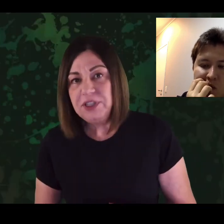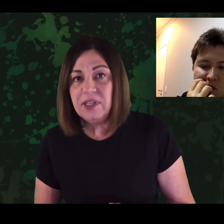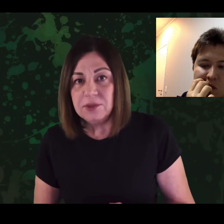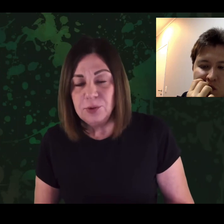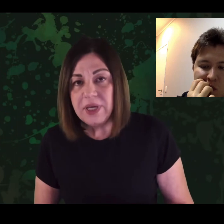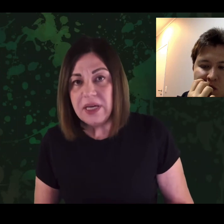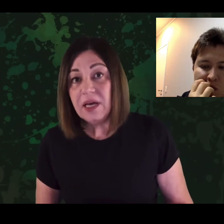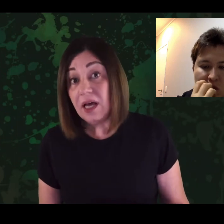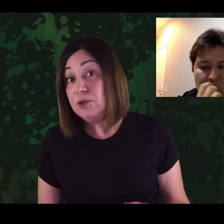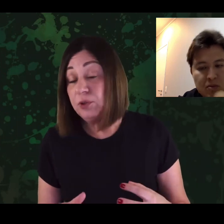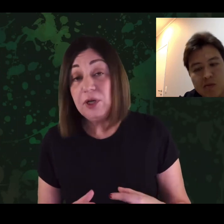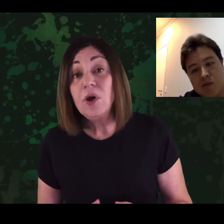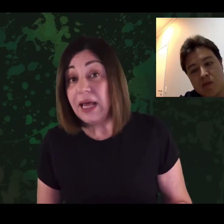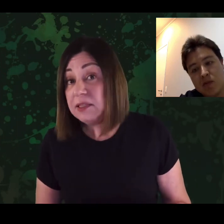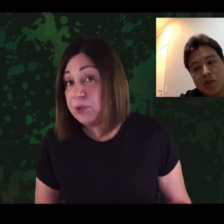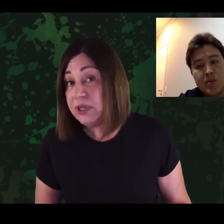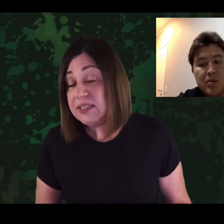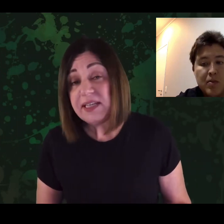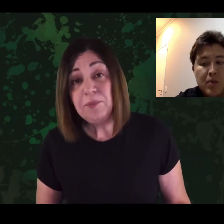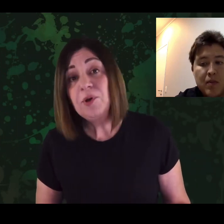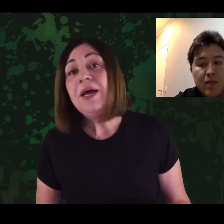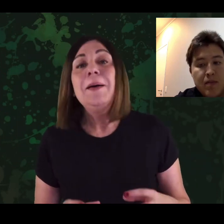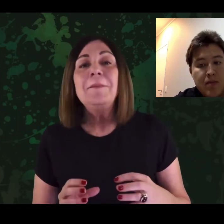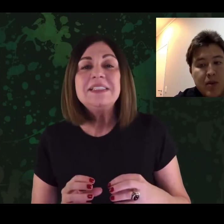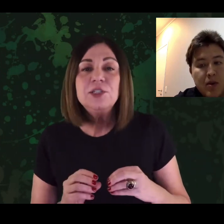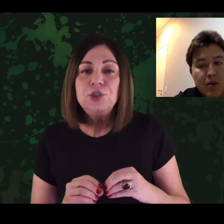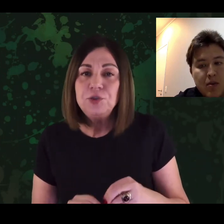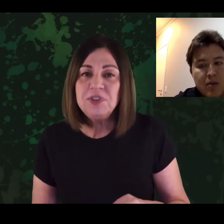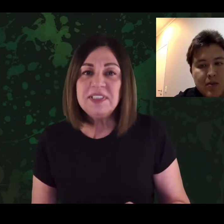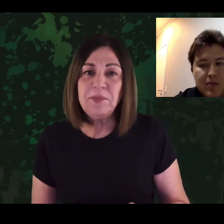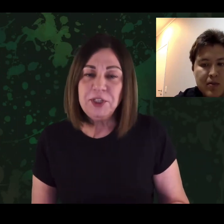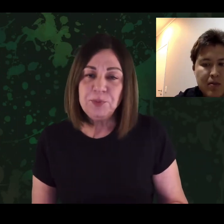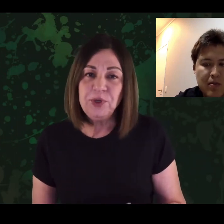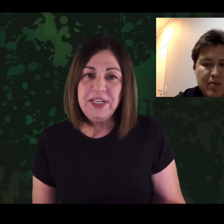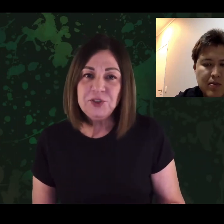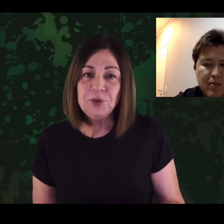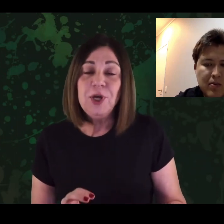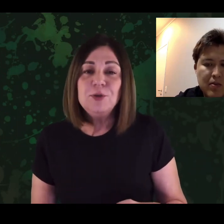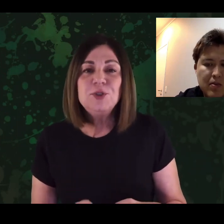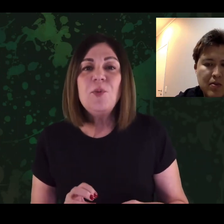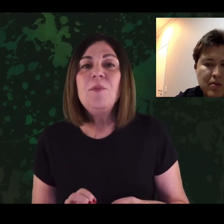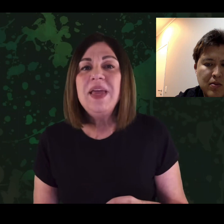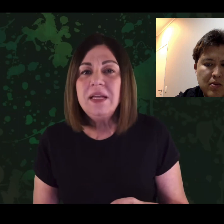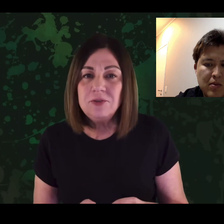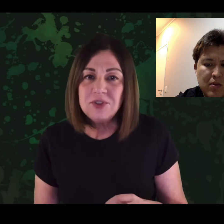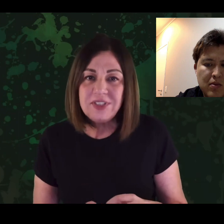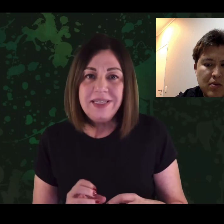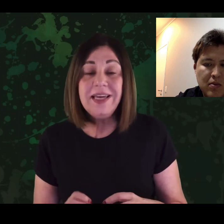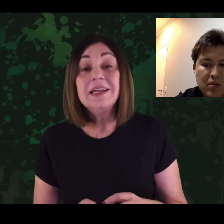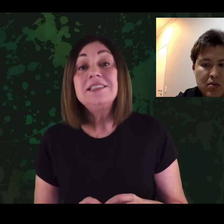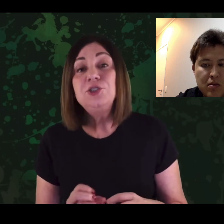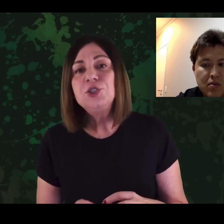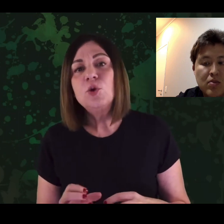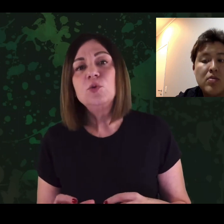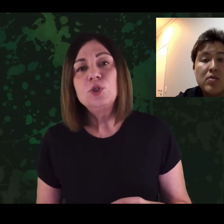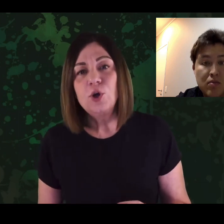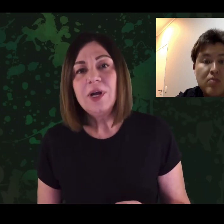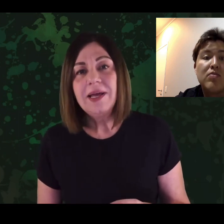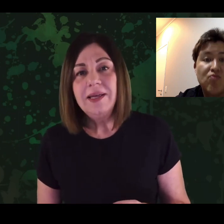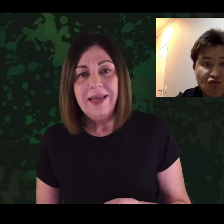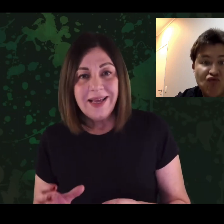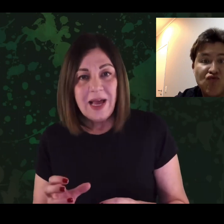mais contida do que a Toni Collette, por exemplo, mas que justamente por isso, nos momentos em que ela se